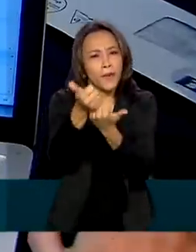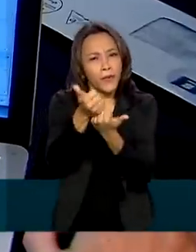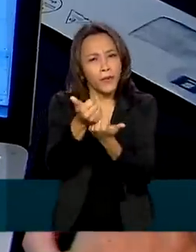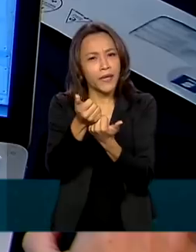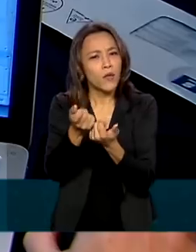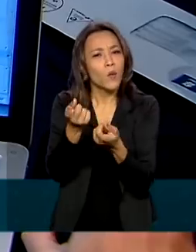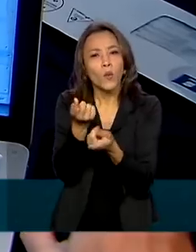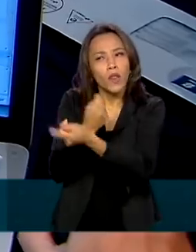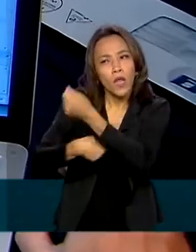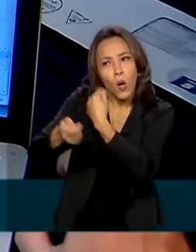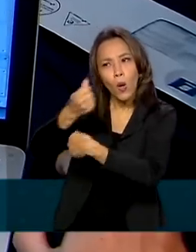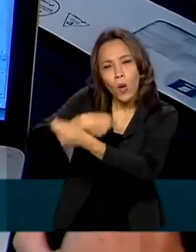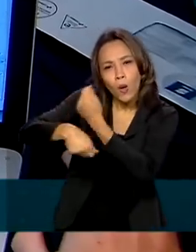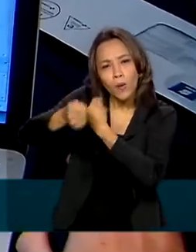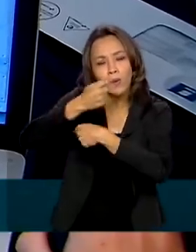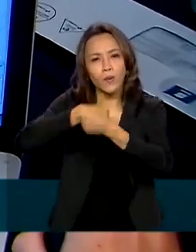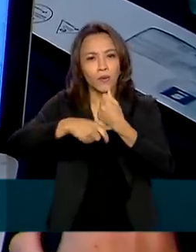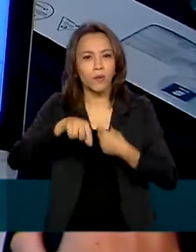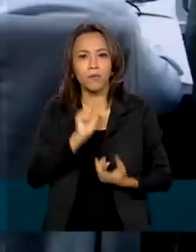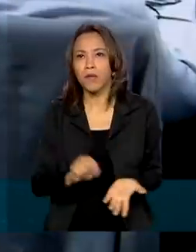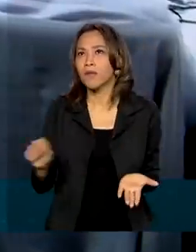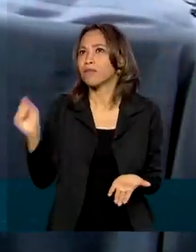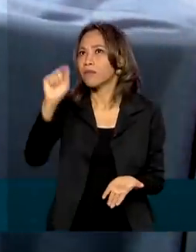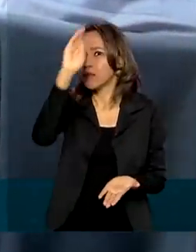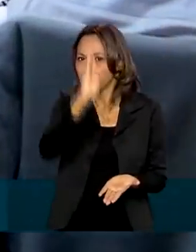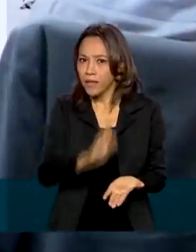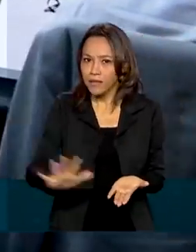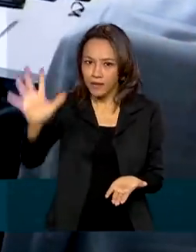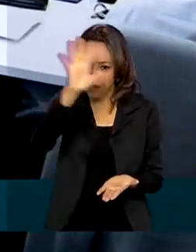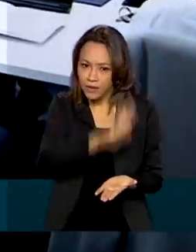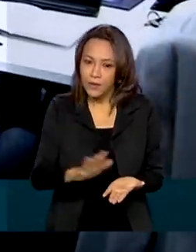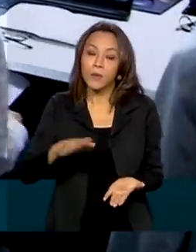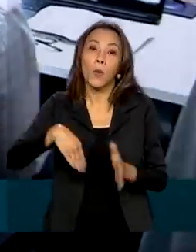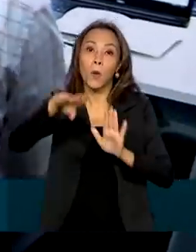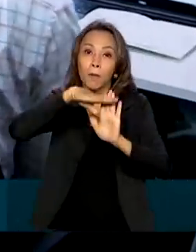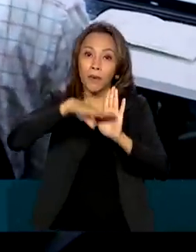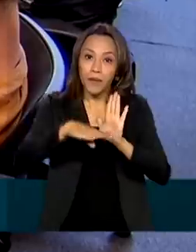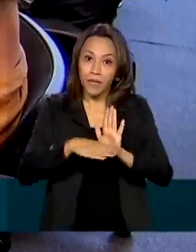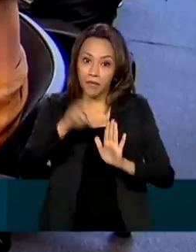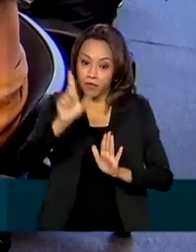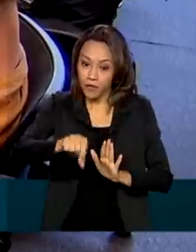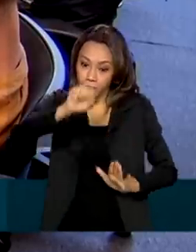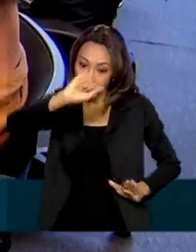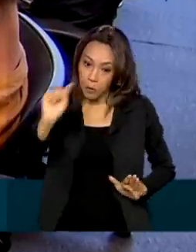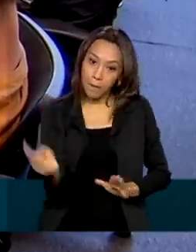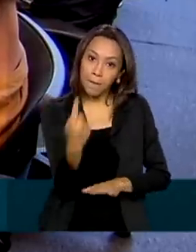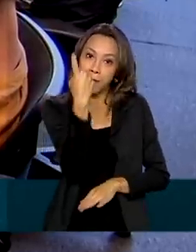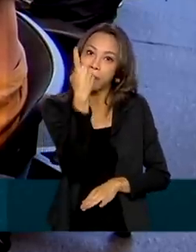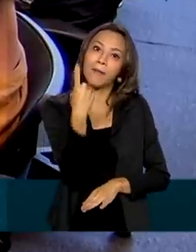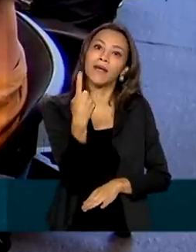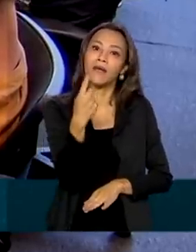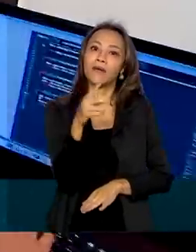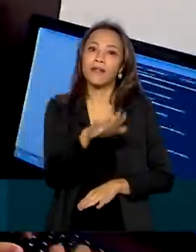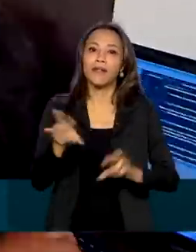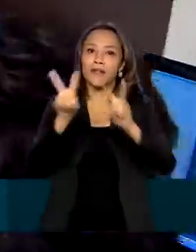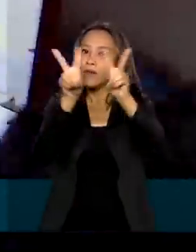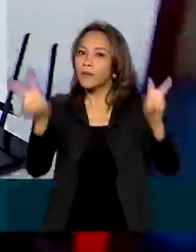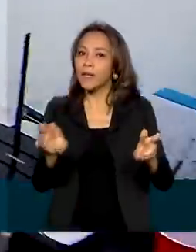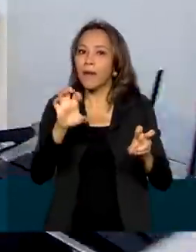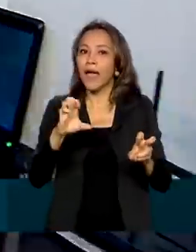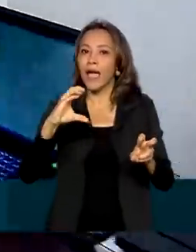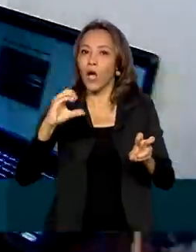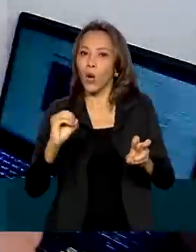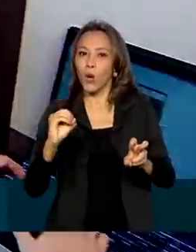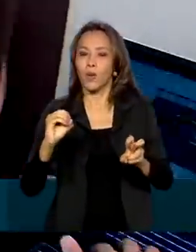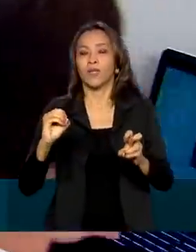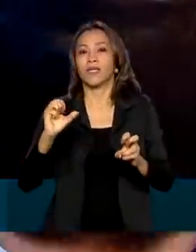negócios inovadores por todo o país. A escolha do programa no primeiro lugar na categoria ecossistema foi feita